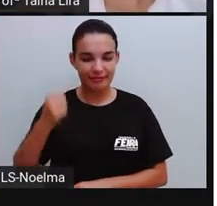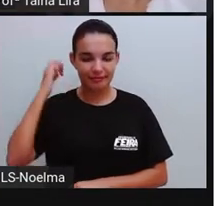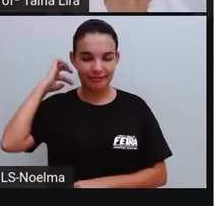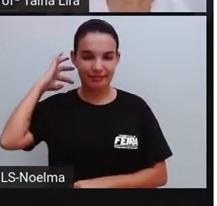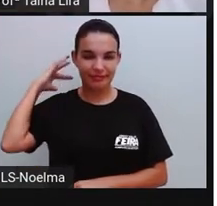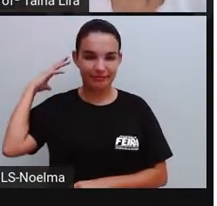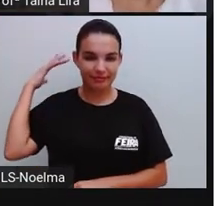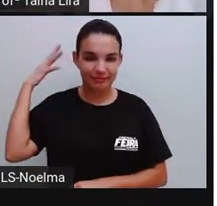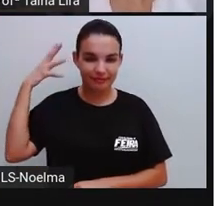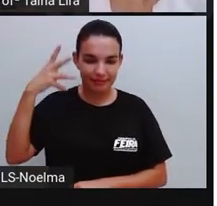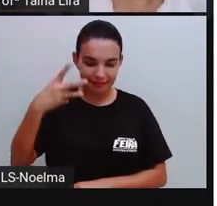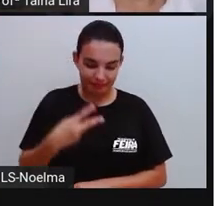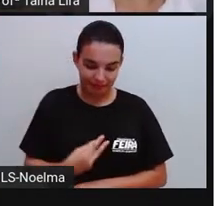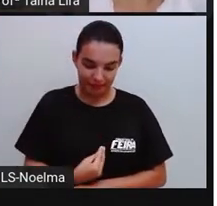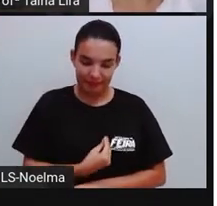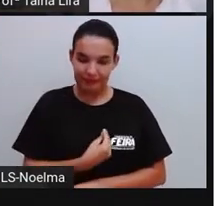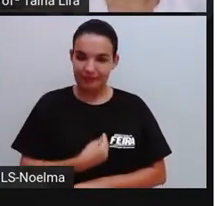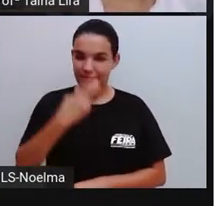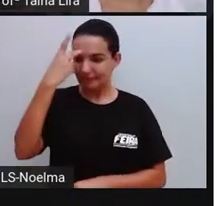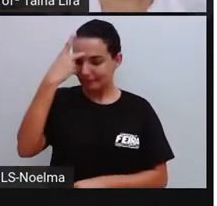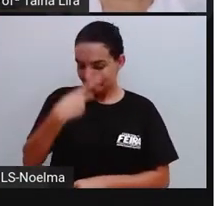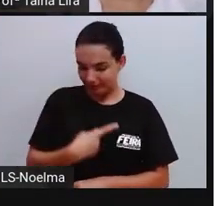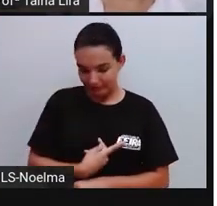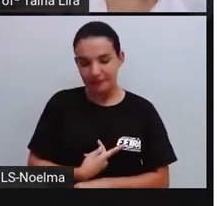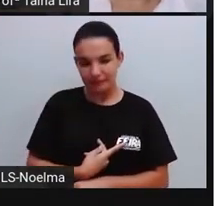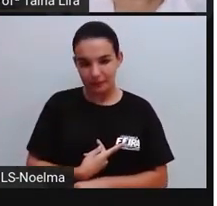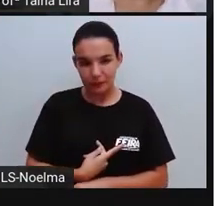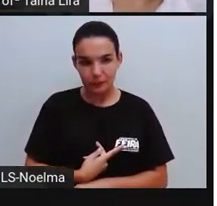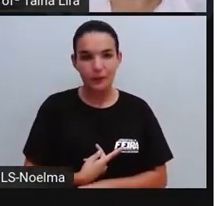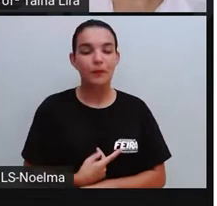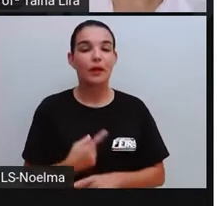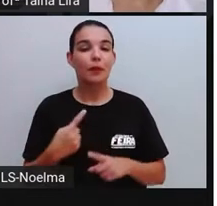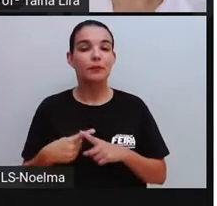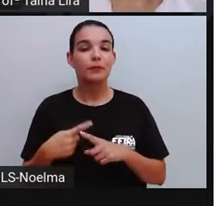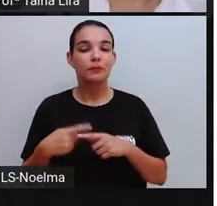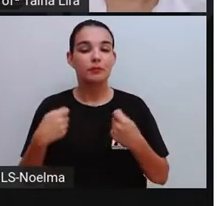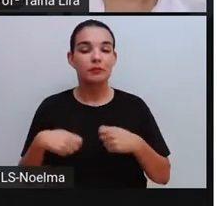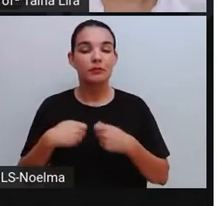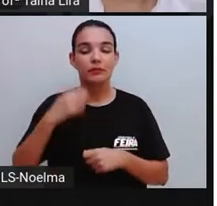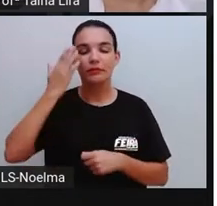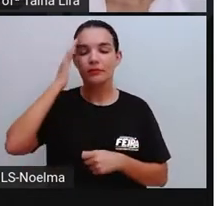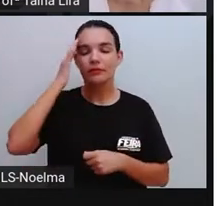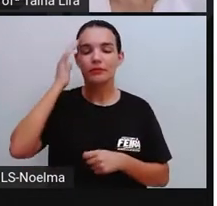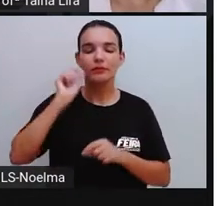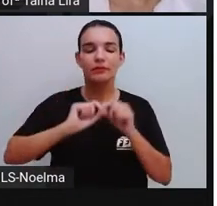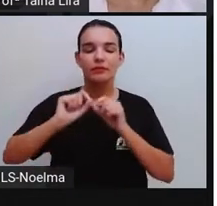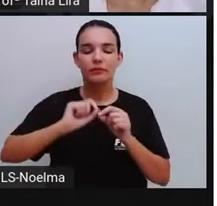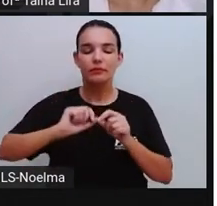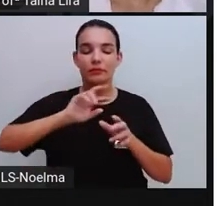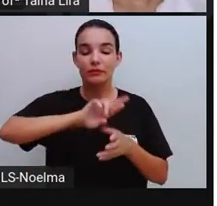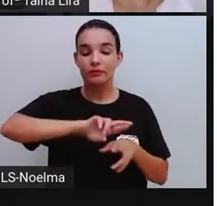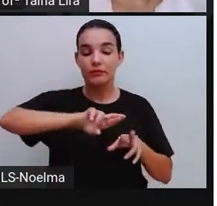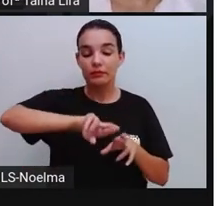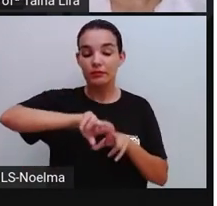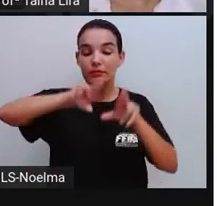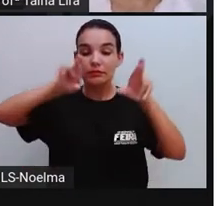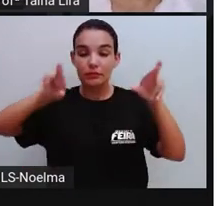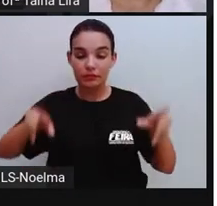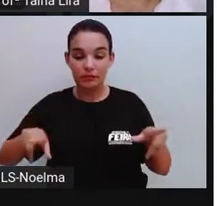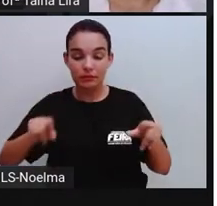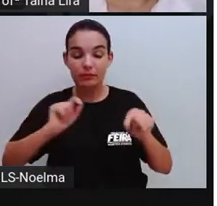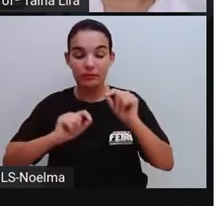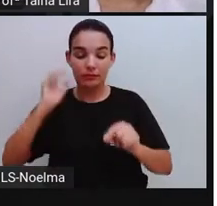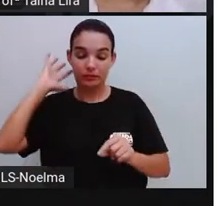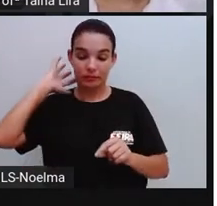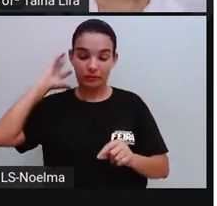iríamos ter uma aula também sobre autobiografias para a gente entender aí a diferença entre esses dois tipos